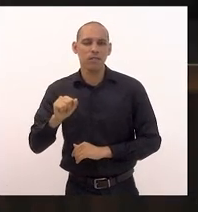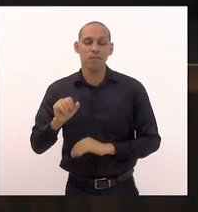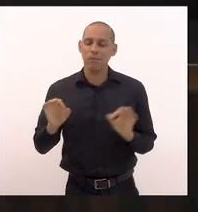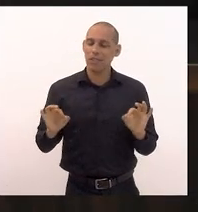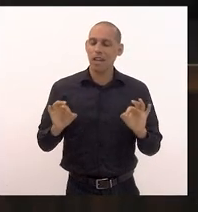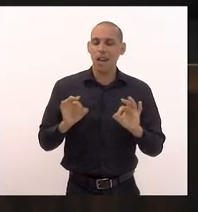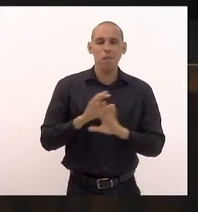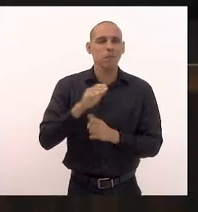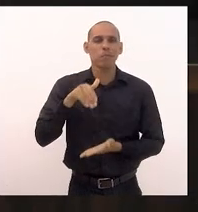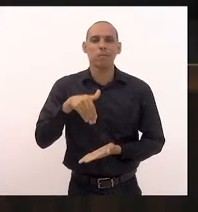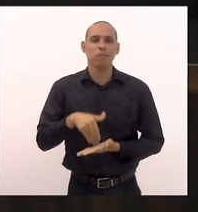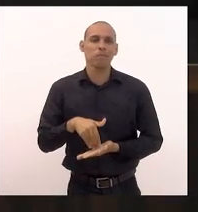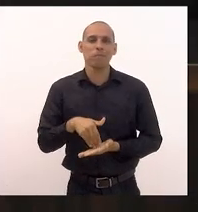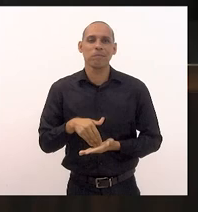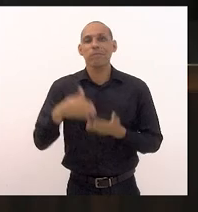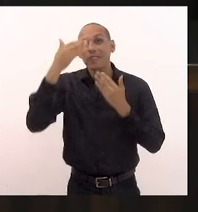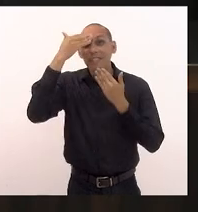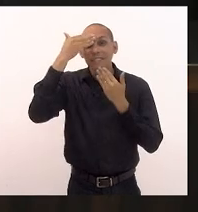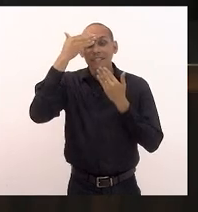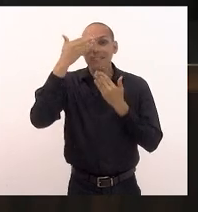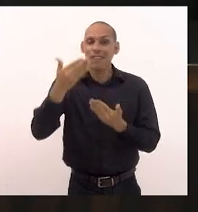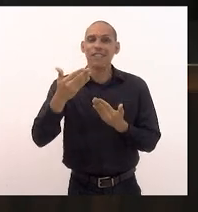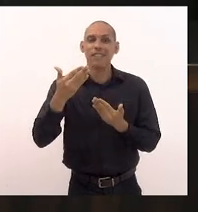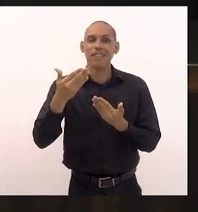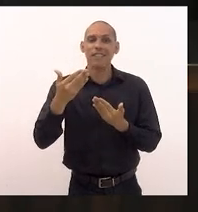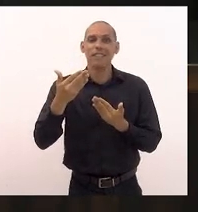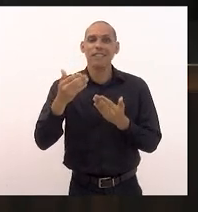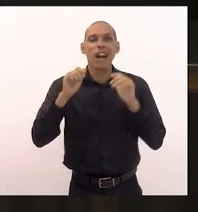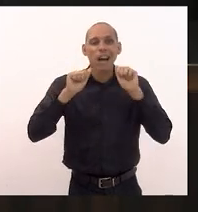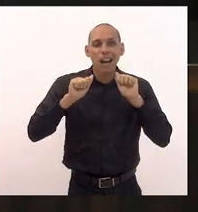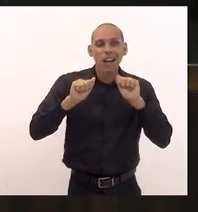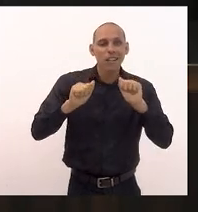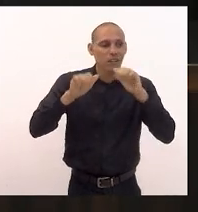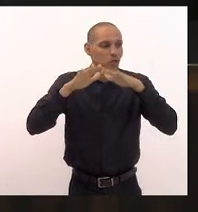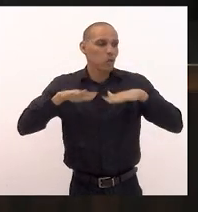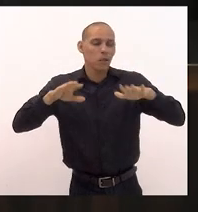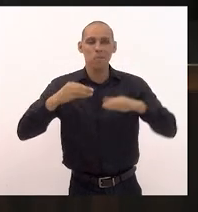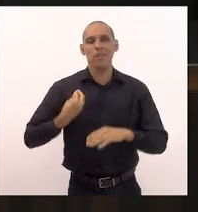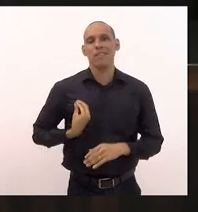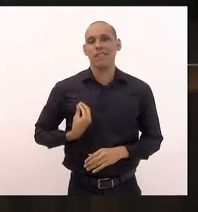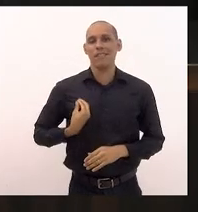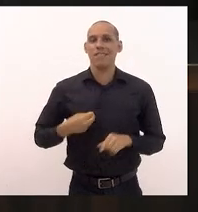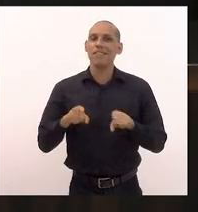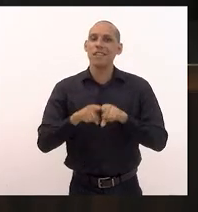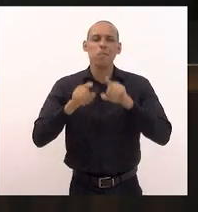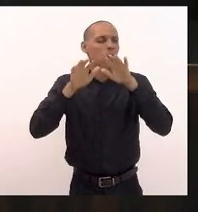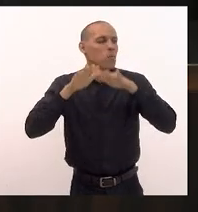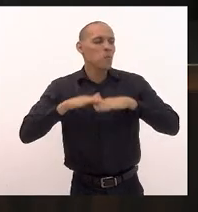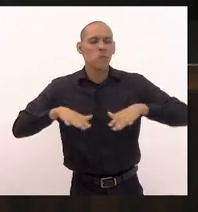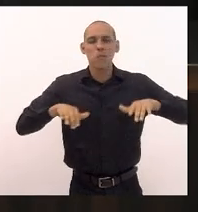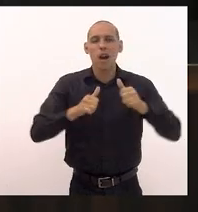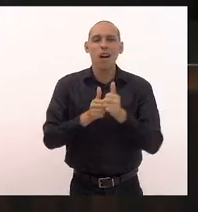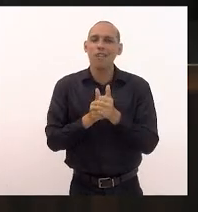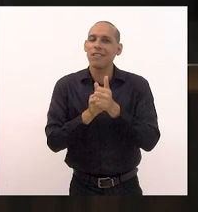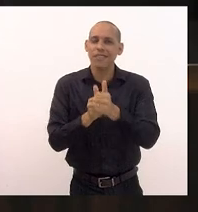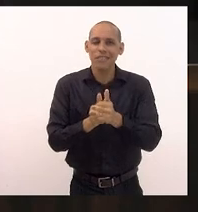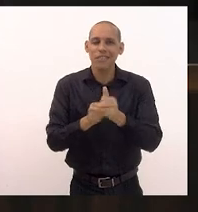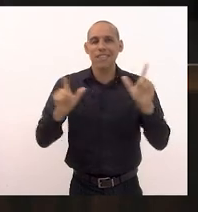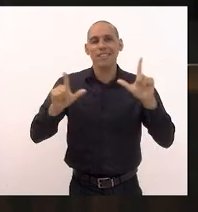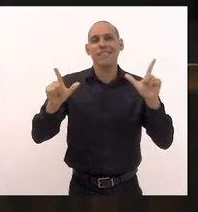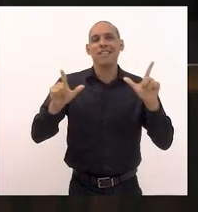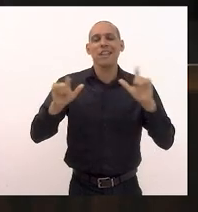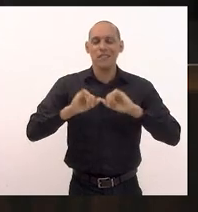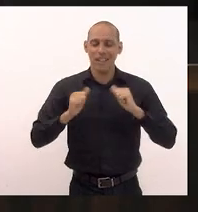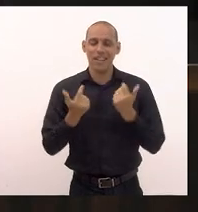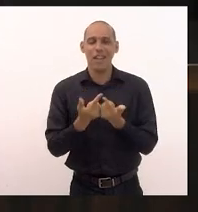o expediente final agradecemos as assessorias presentes e a todos que nos acompanham pela TV Alerj boa